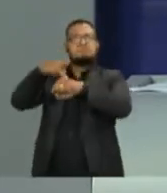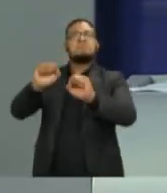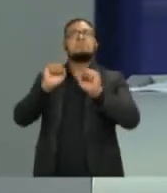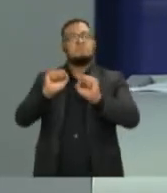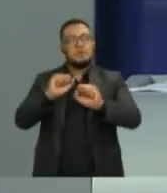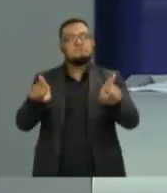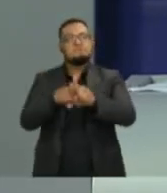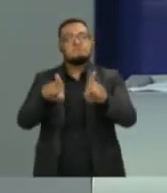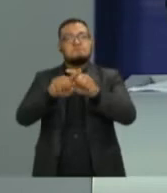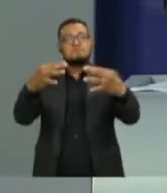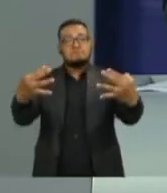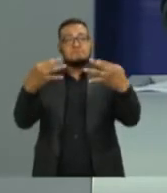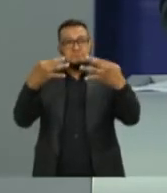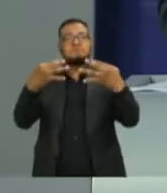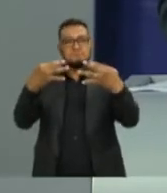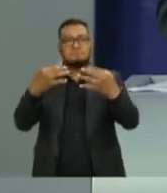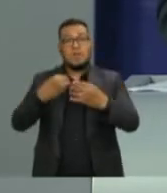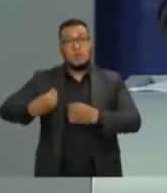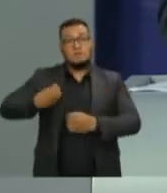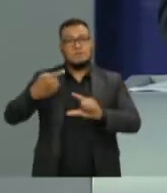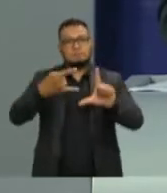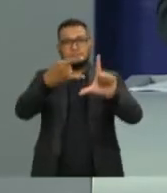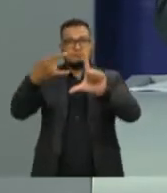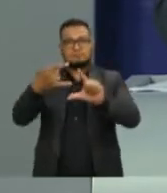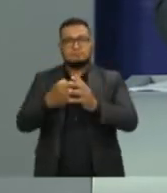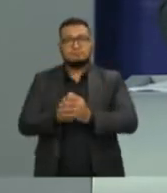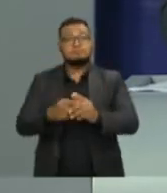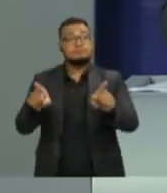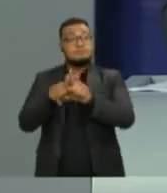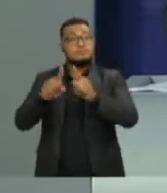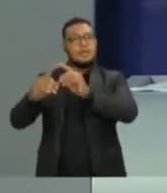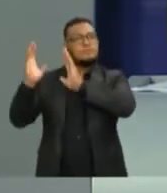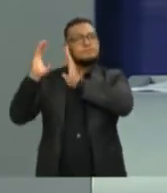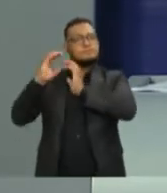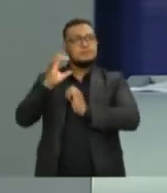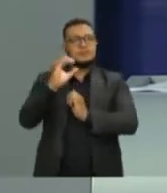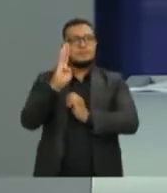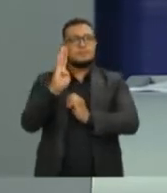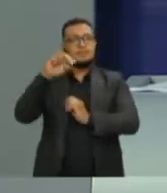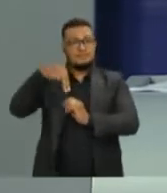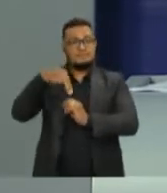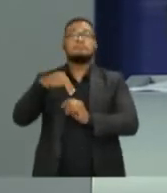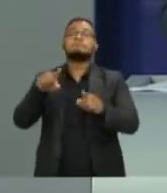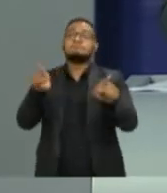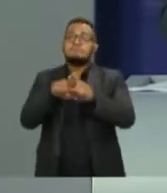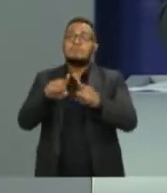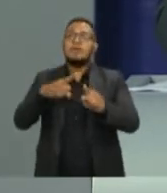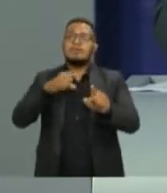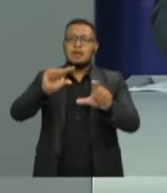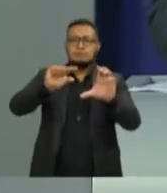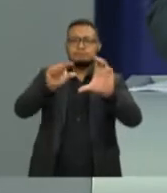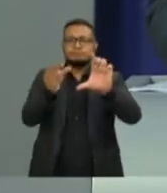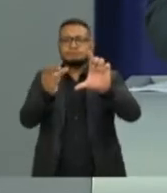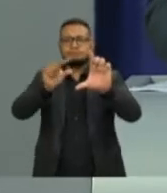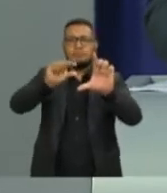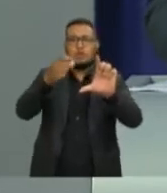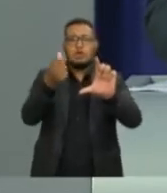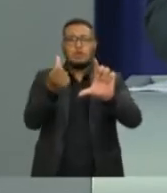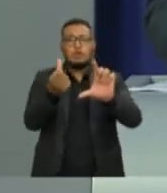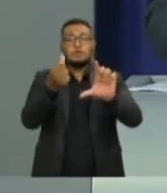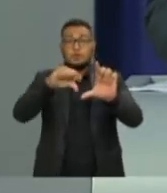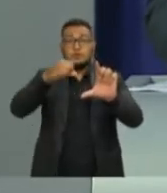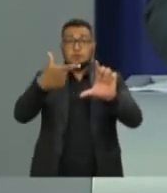vivo pela internet. A rádio CBN Vitória também transmite o debate pela frequência 92,5